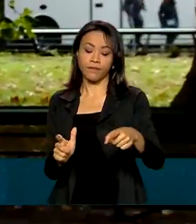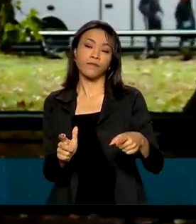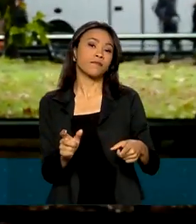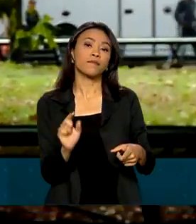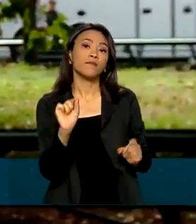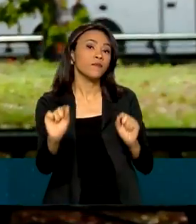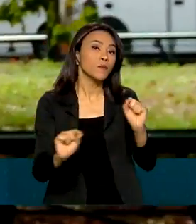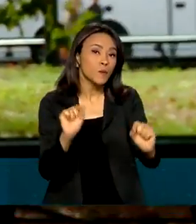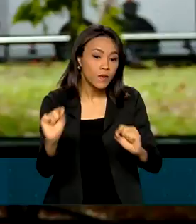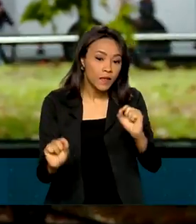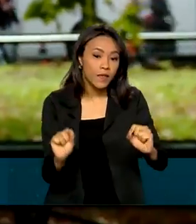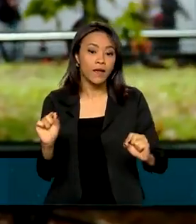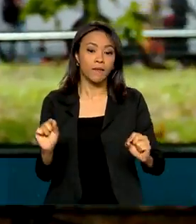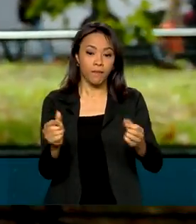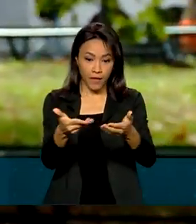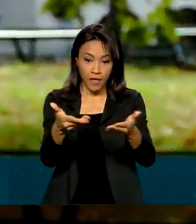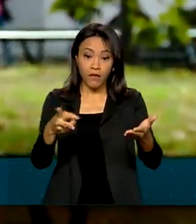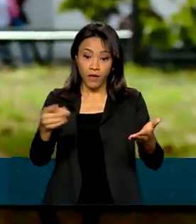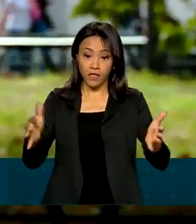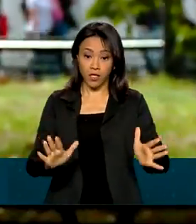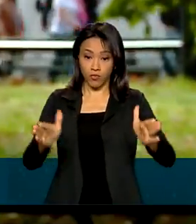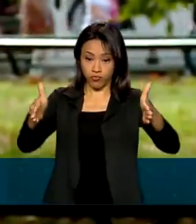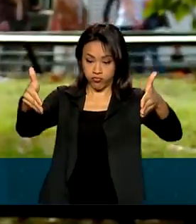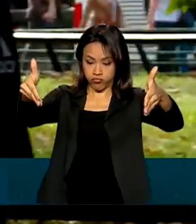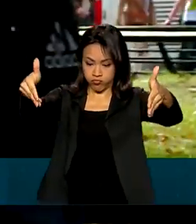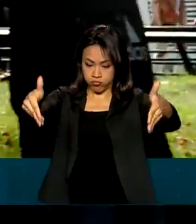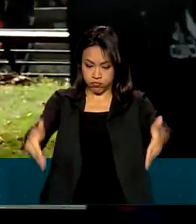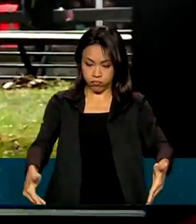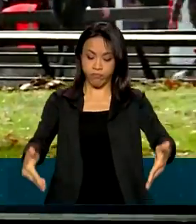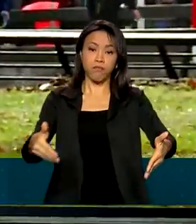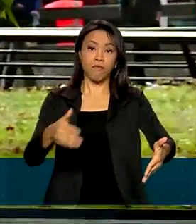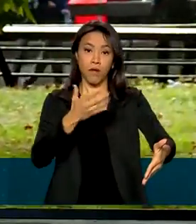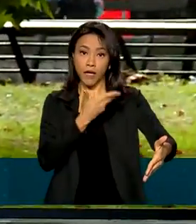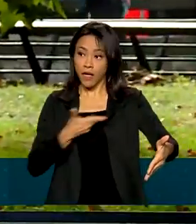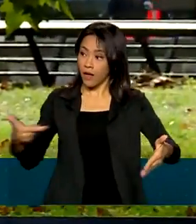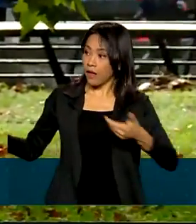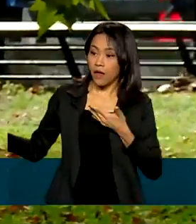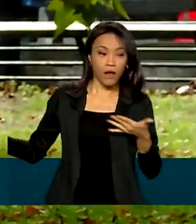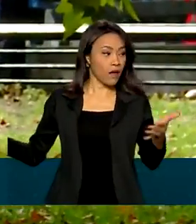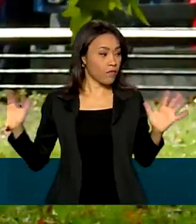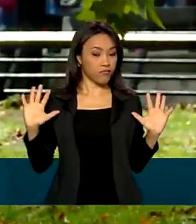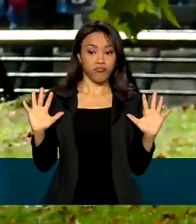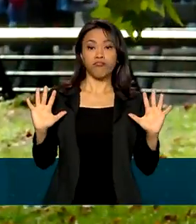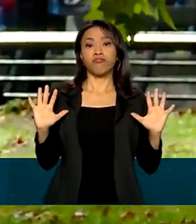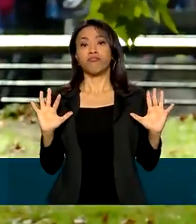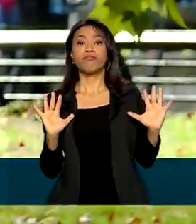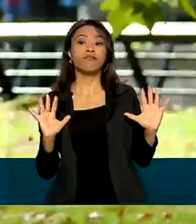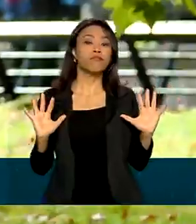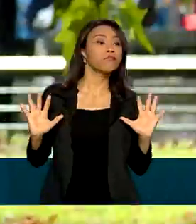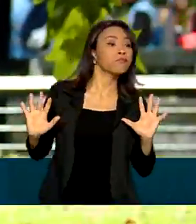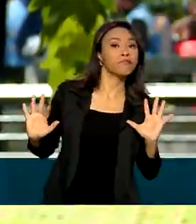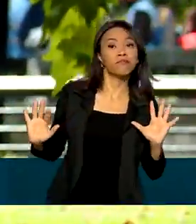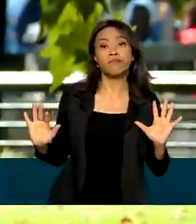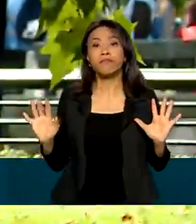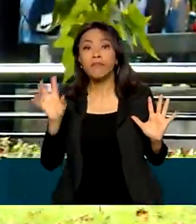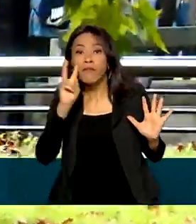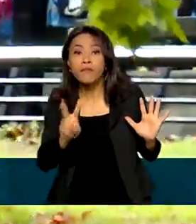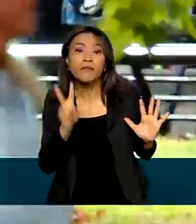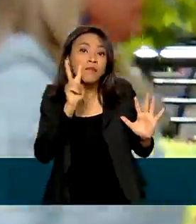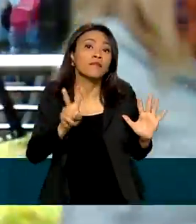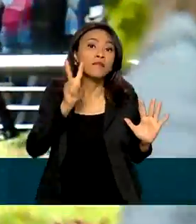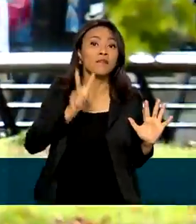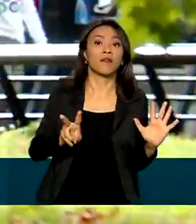o funeral da rainha para a população poder assistir e também as pessoas estão se posicionando para conseguir